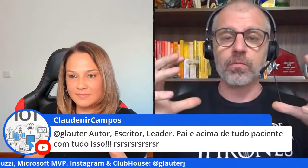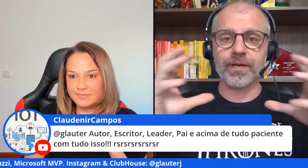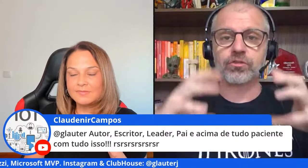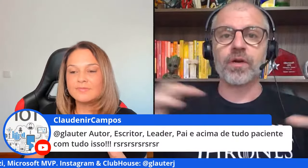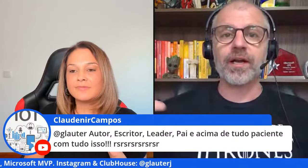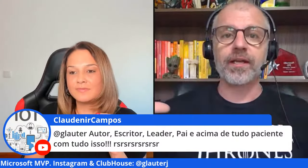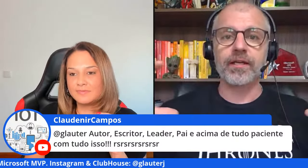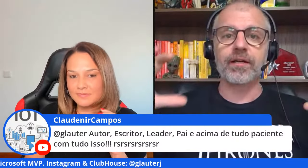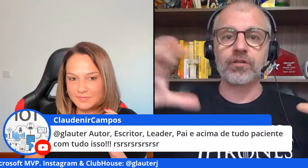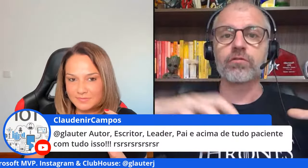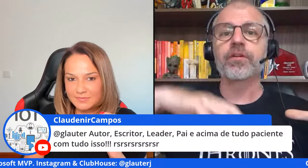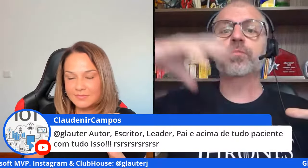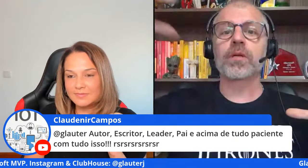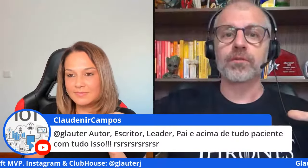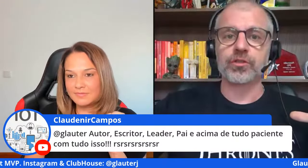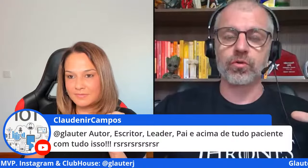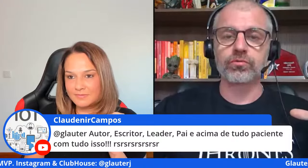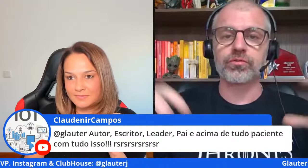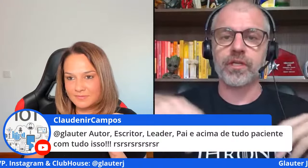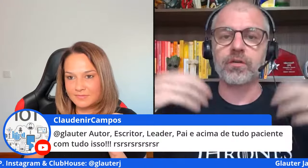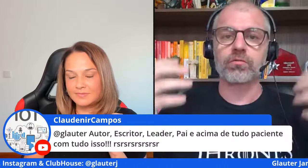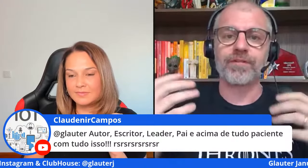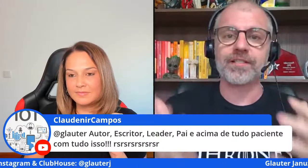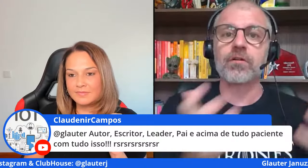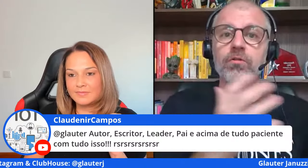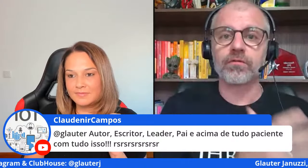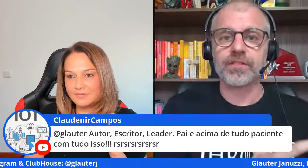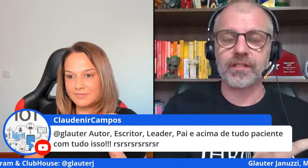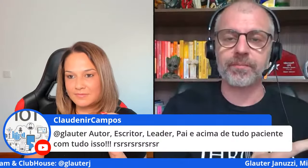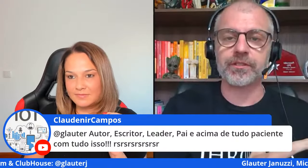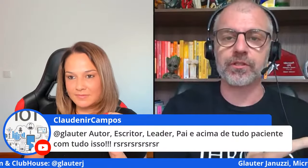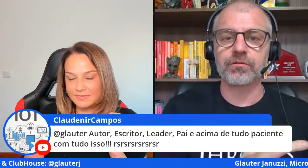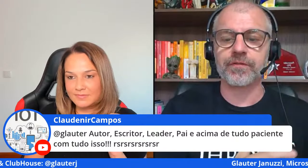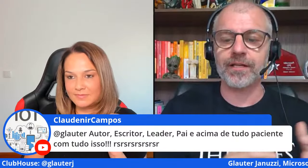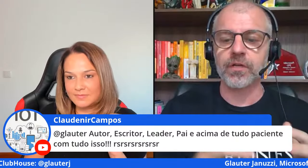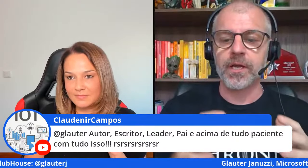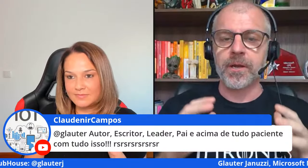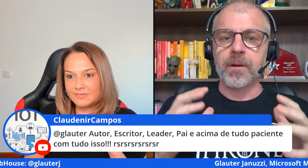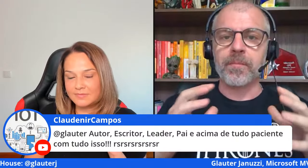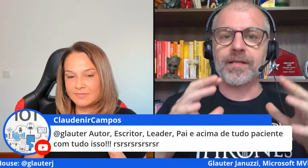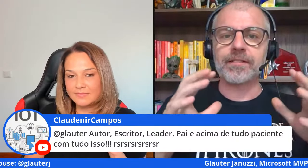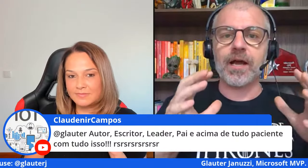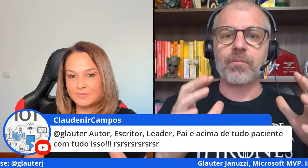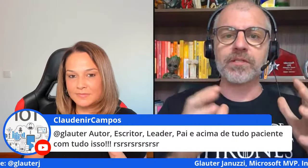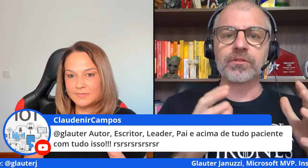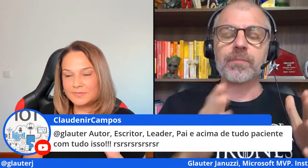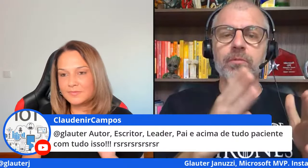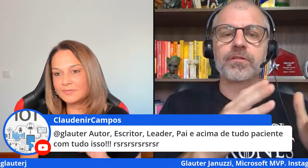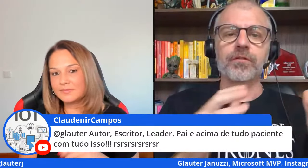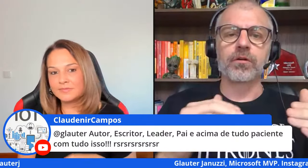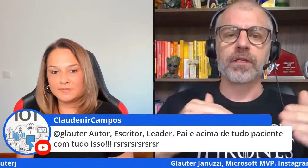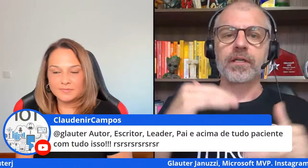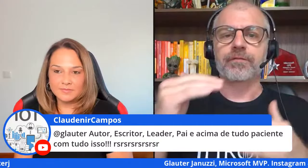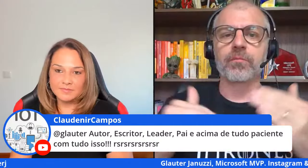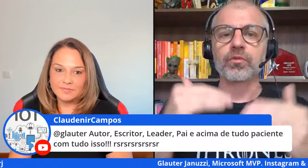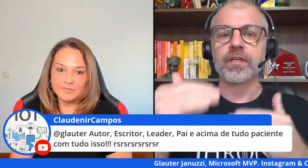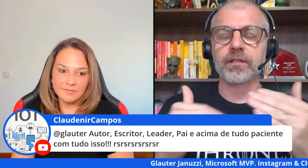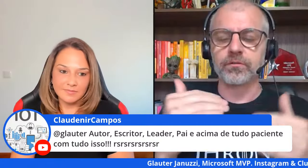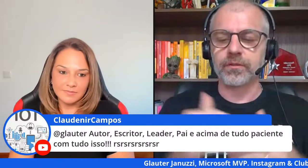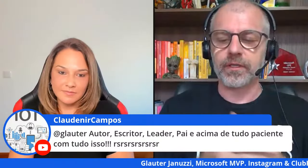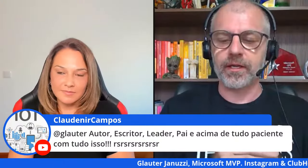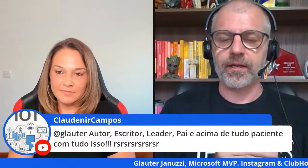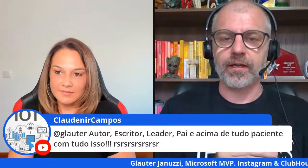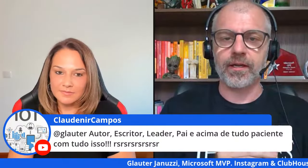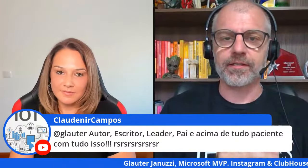solução pra sua carreira resolvendo o problema de outros né e fazendo algo que você tenha paixão de fato mas ao mesmo tempo como você falou aqui foi